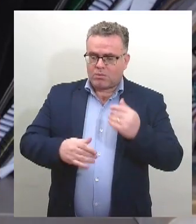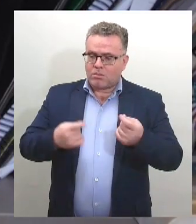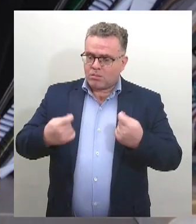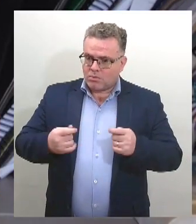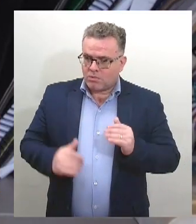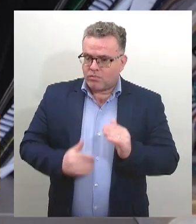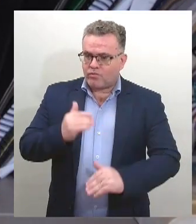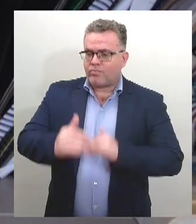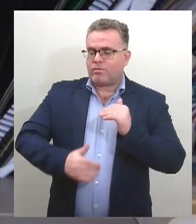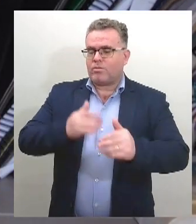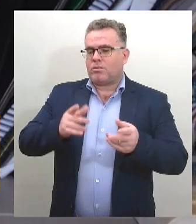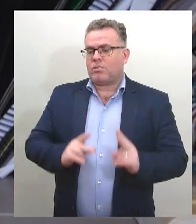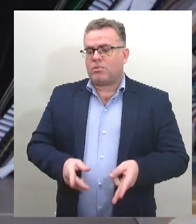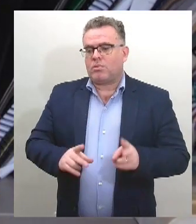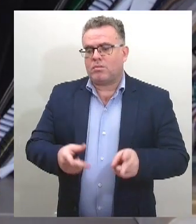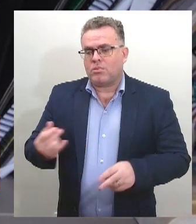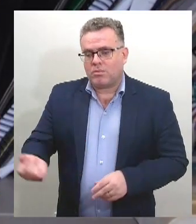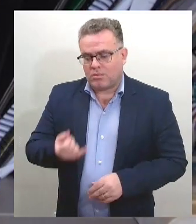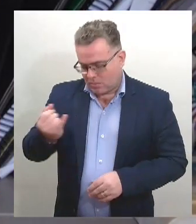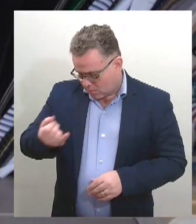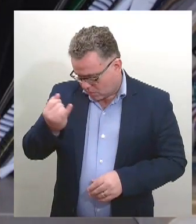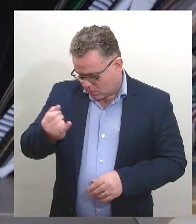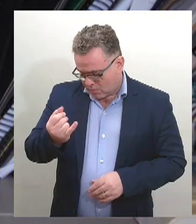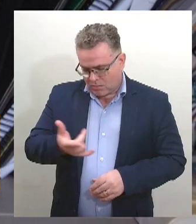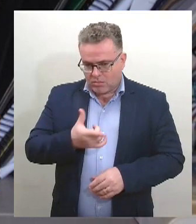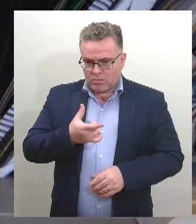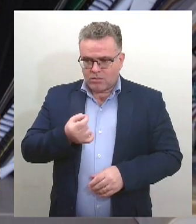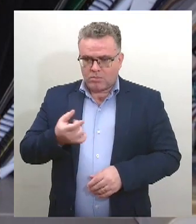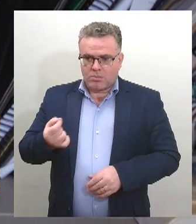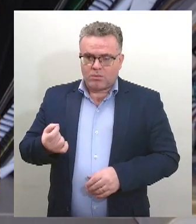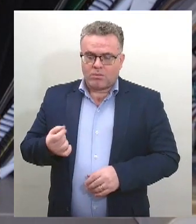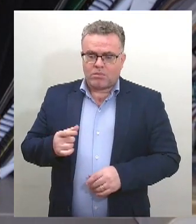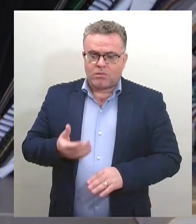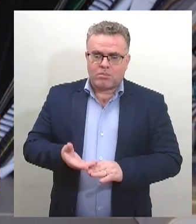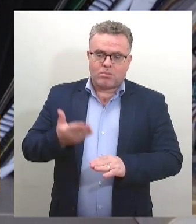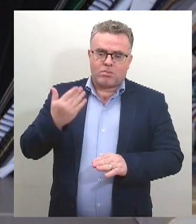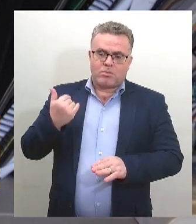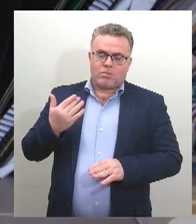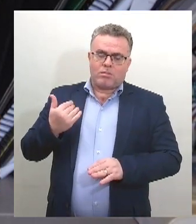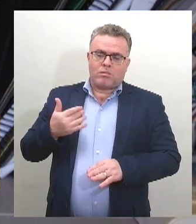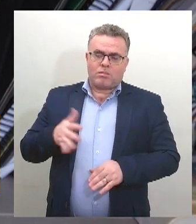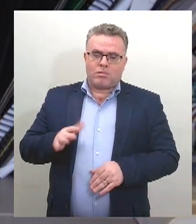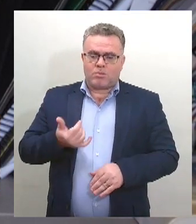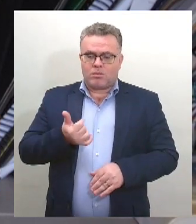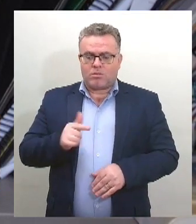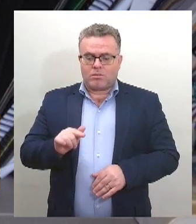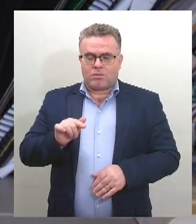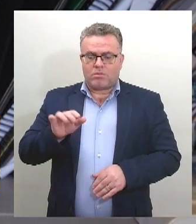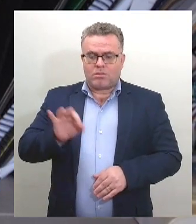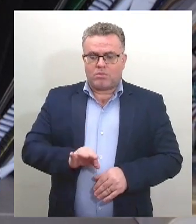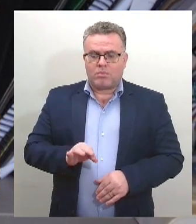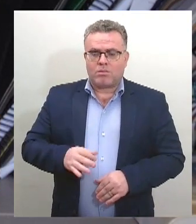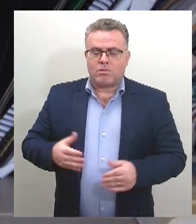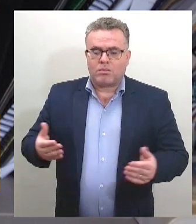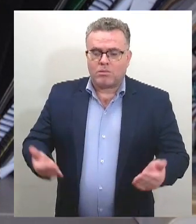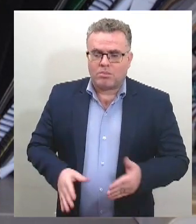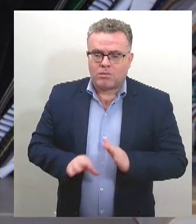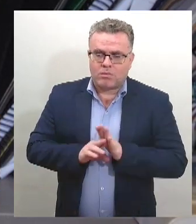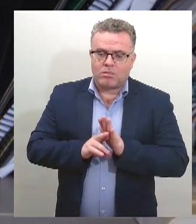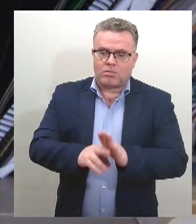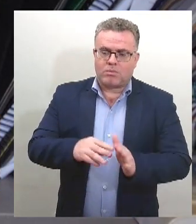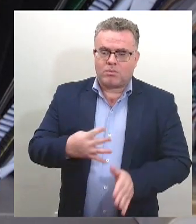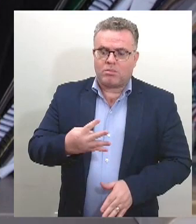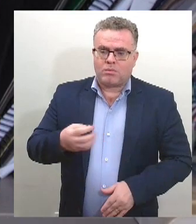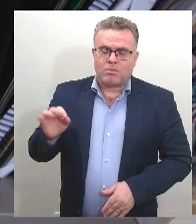significativo porque em 2000 era apenas em torno de 17%, hoje representa mais de 40% da população